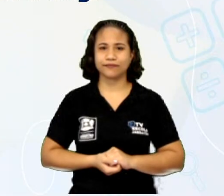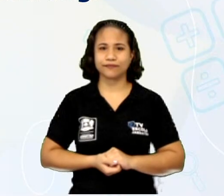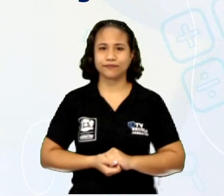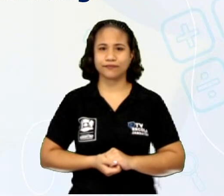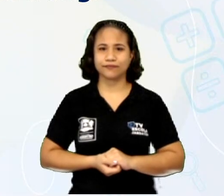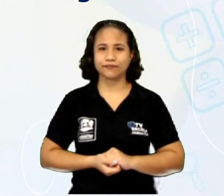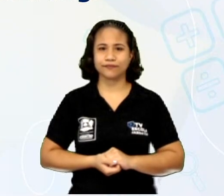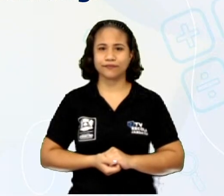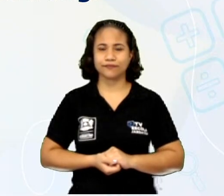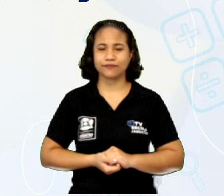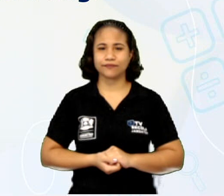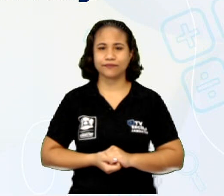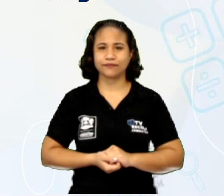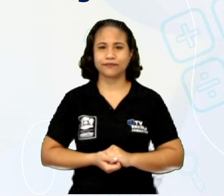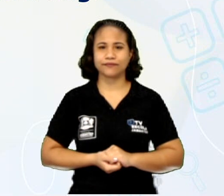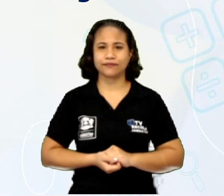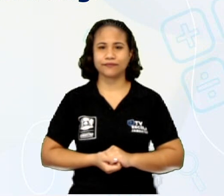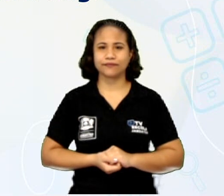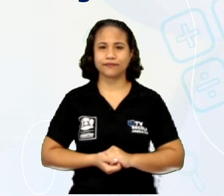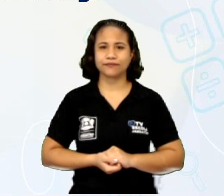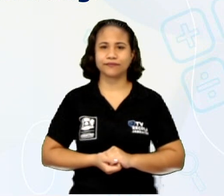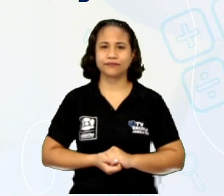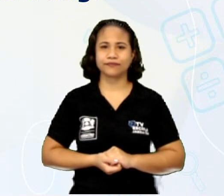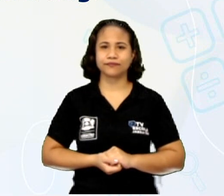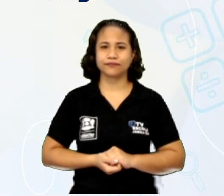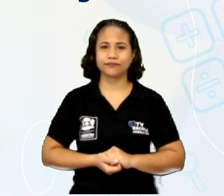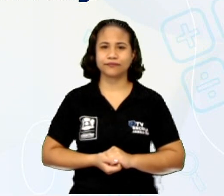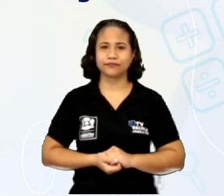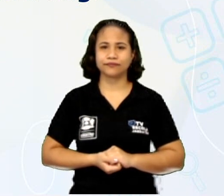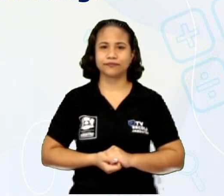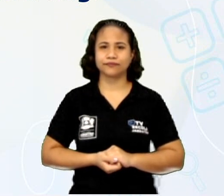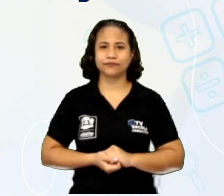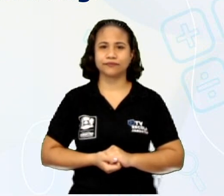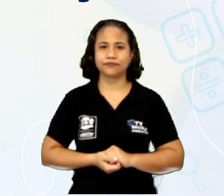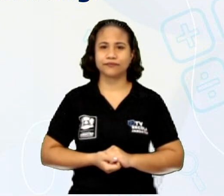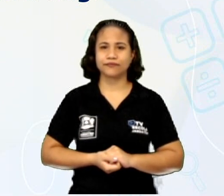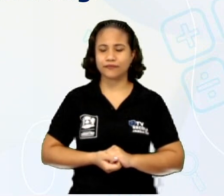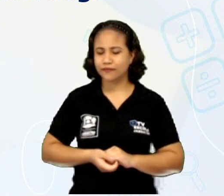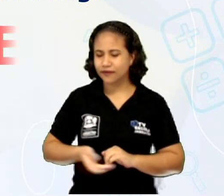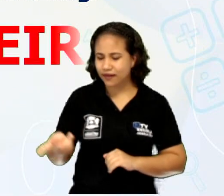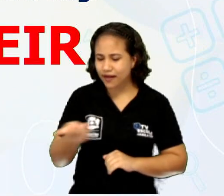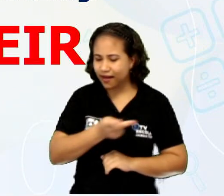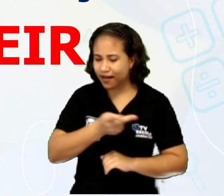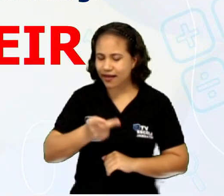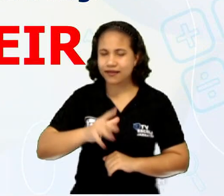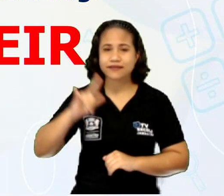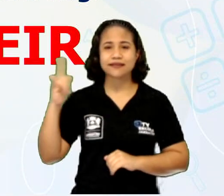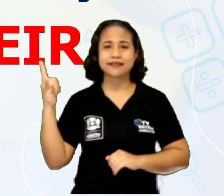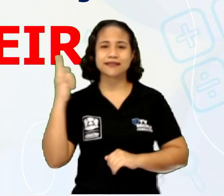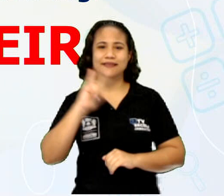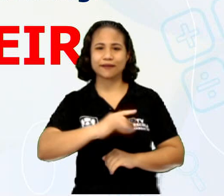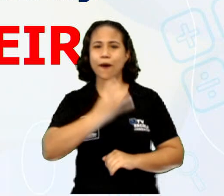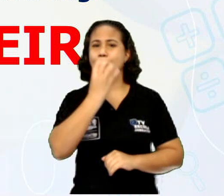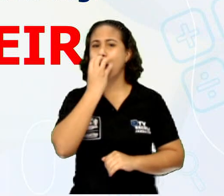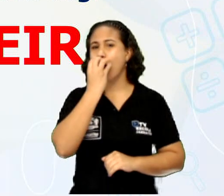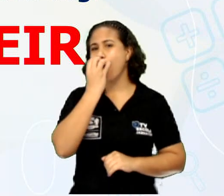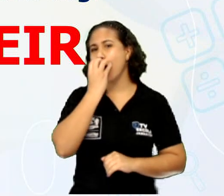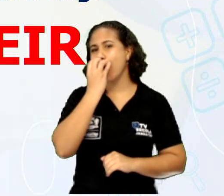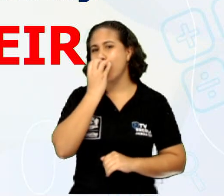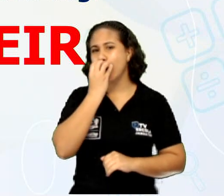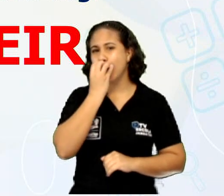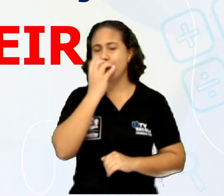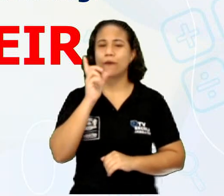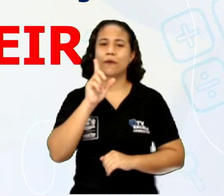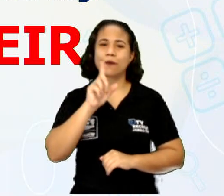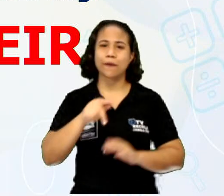They love animals. Their pet is a dog. Eles amam animais. O animal de estimação deles